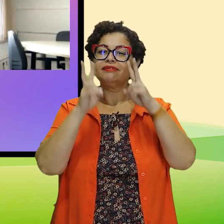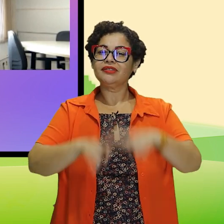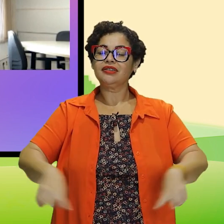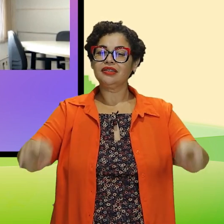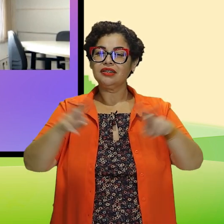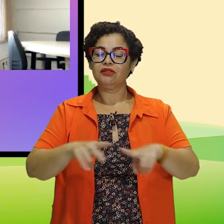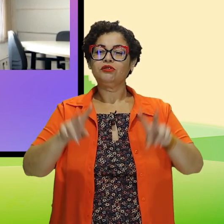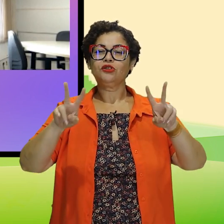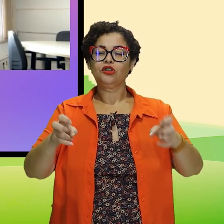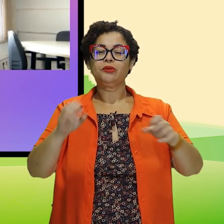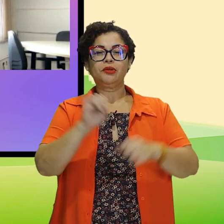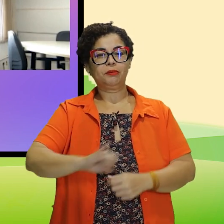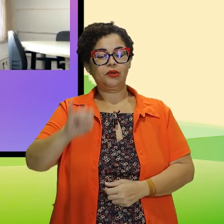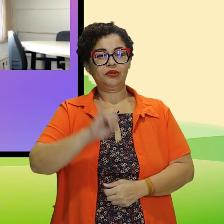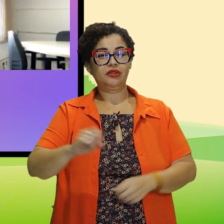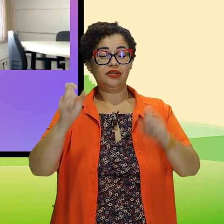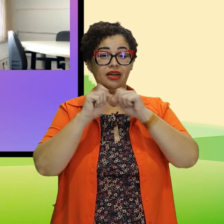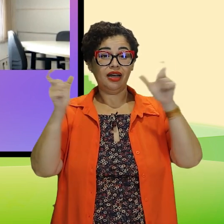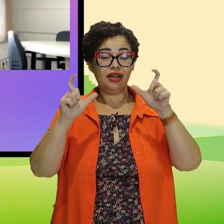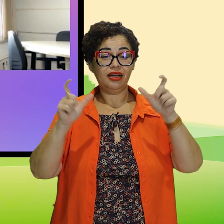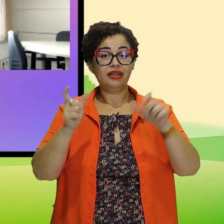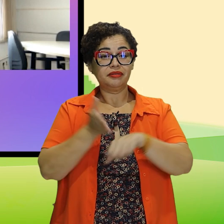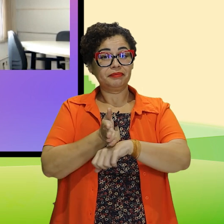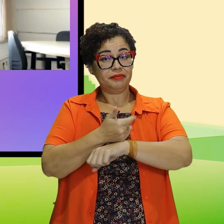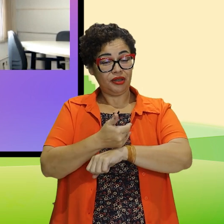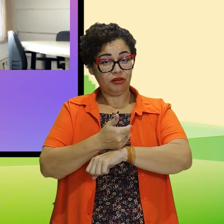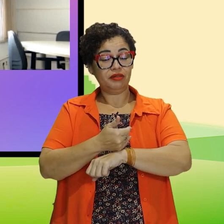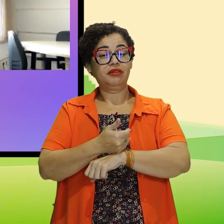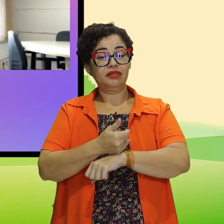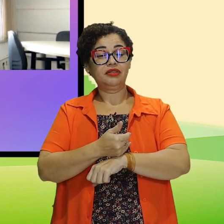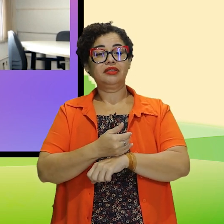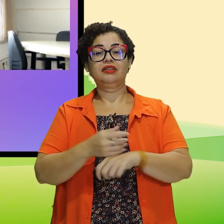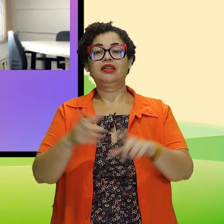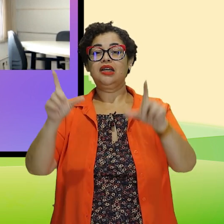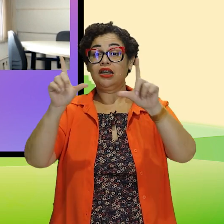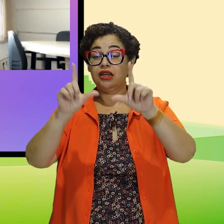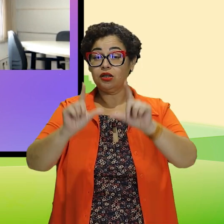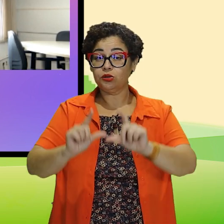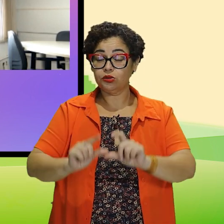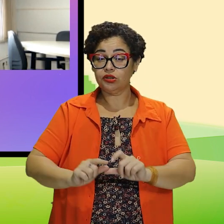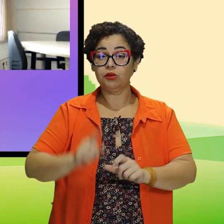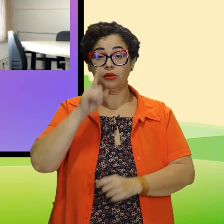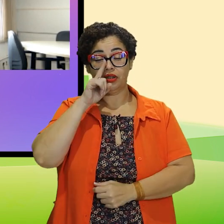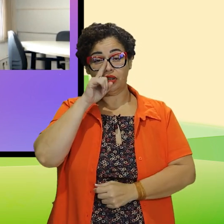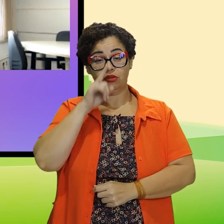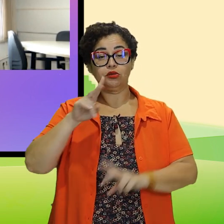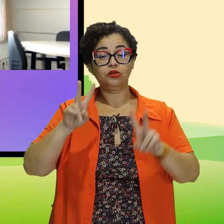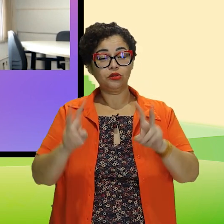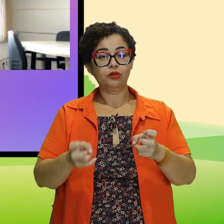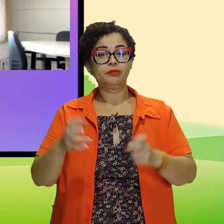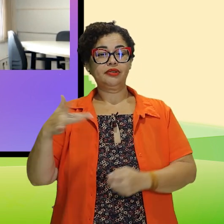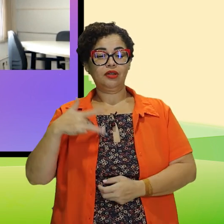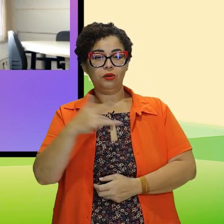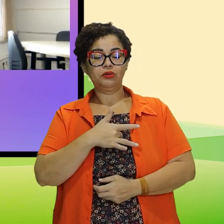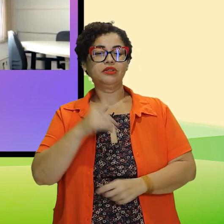geral sobre a importância do alerta precoce e da redução dos riscos em relação à saúde.